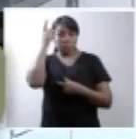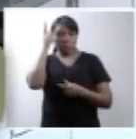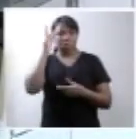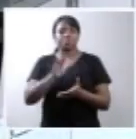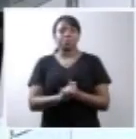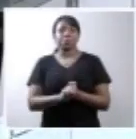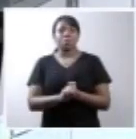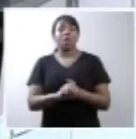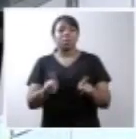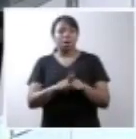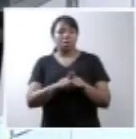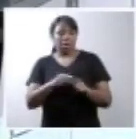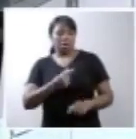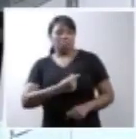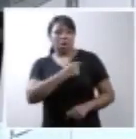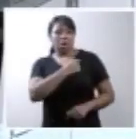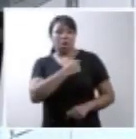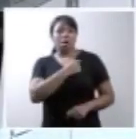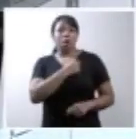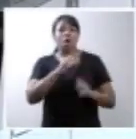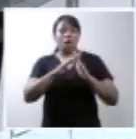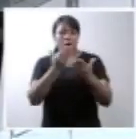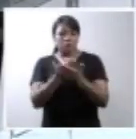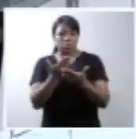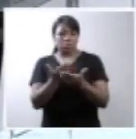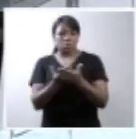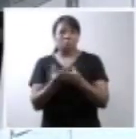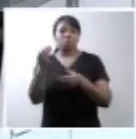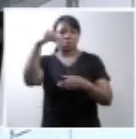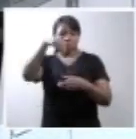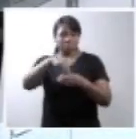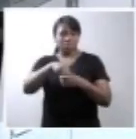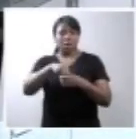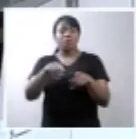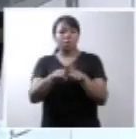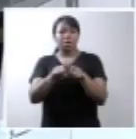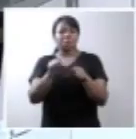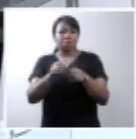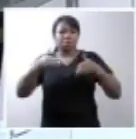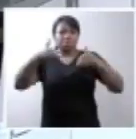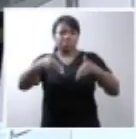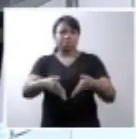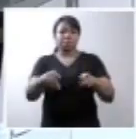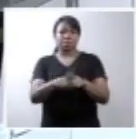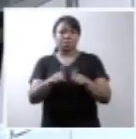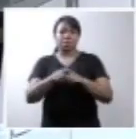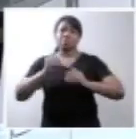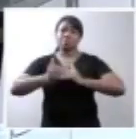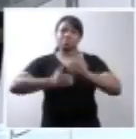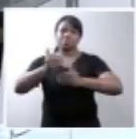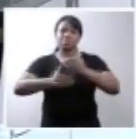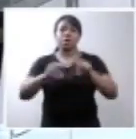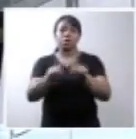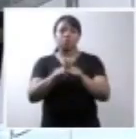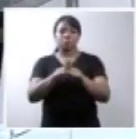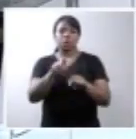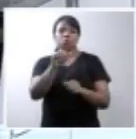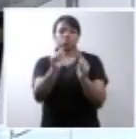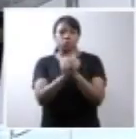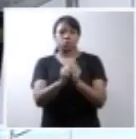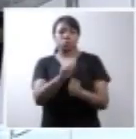É uma honra para a Escola de Gente, Comunicação e Inclusão, fazer parte desse momento de avanço para a democracia